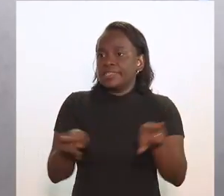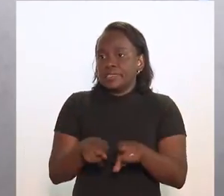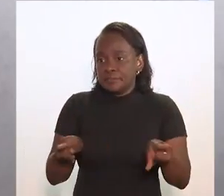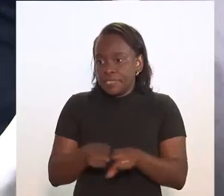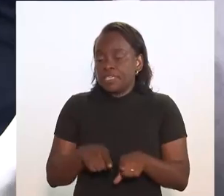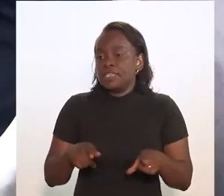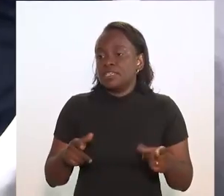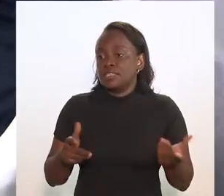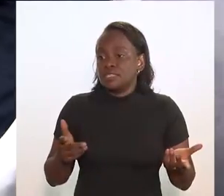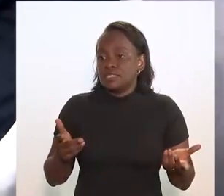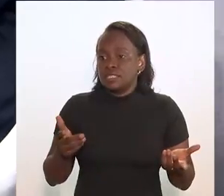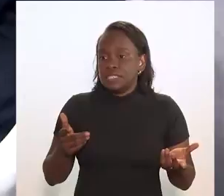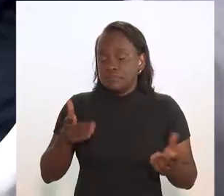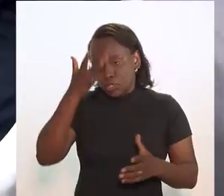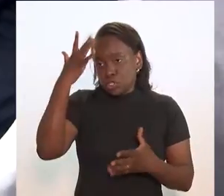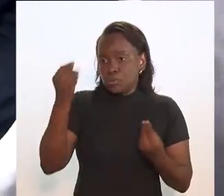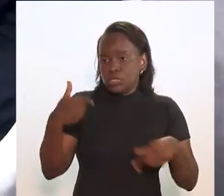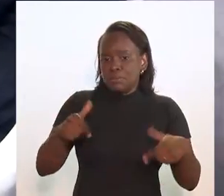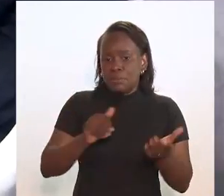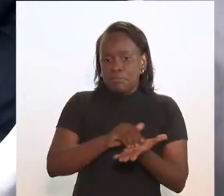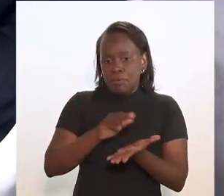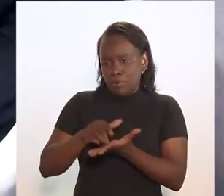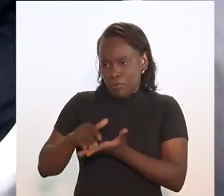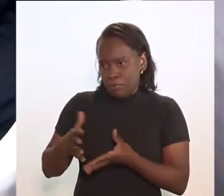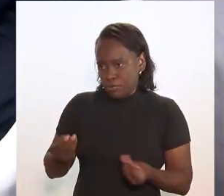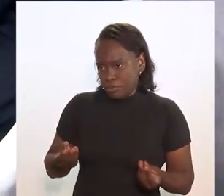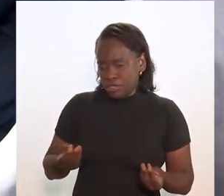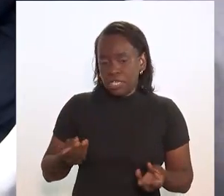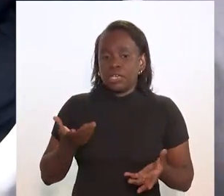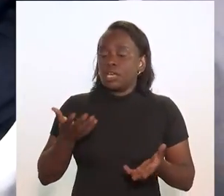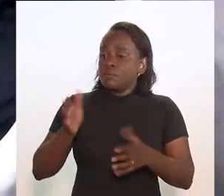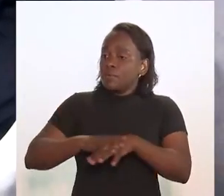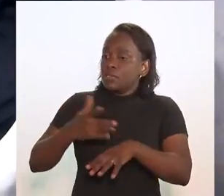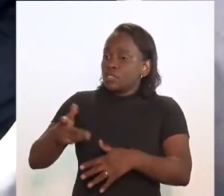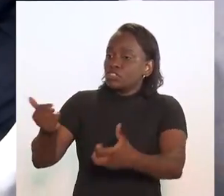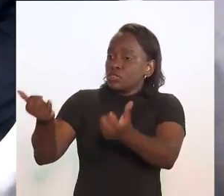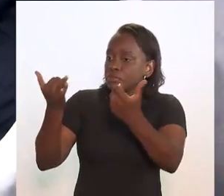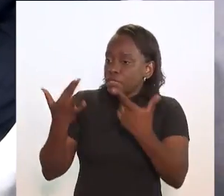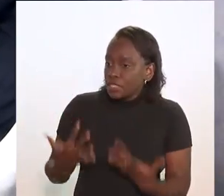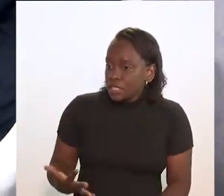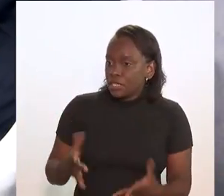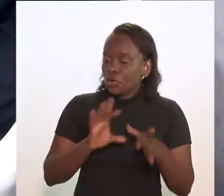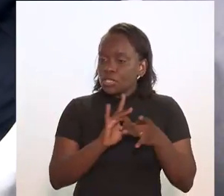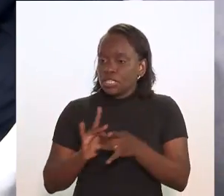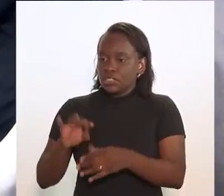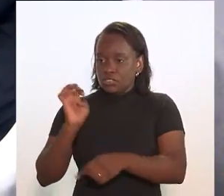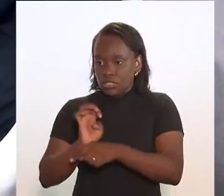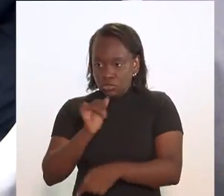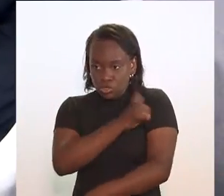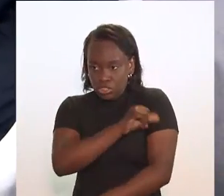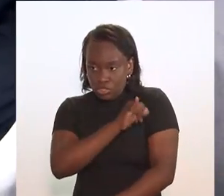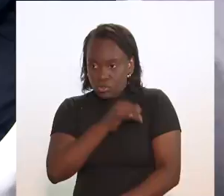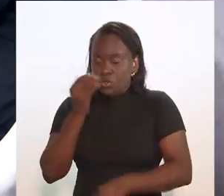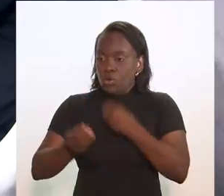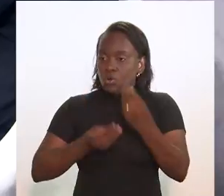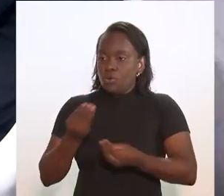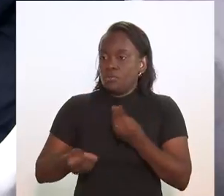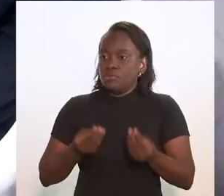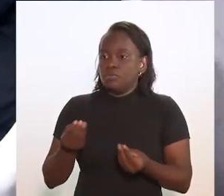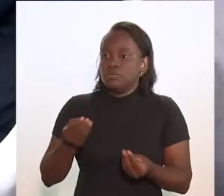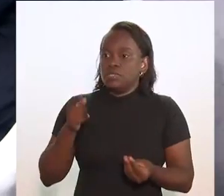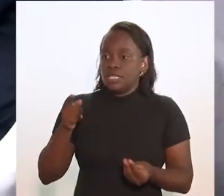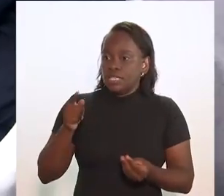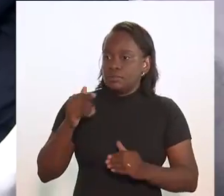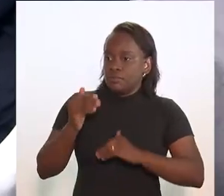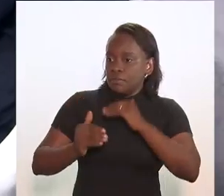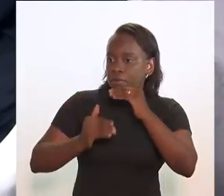geraram um desemprego aí muito grande. Então, eu queria que você falasse um pouquinho do contexto do Rio de Janeiro. Como é que está sendo